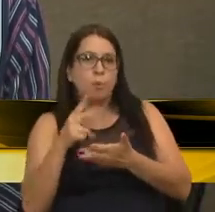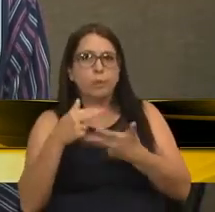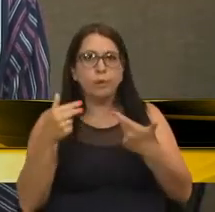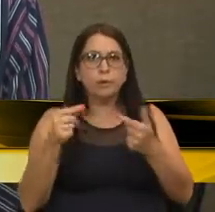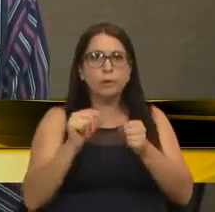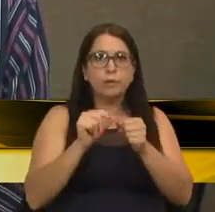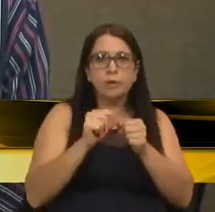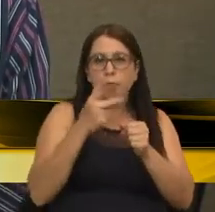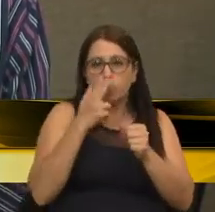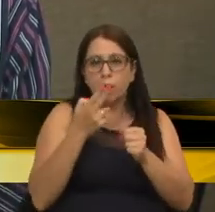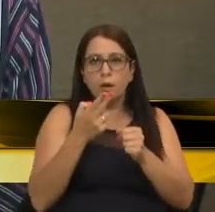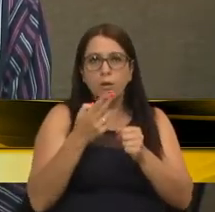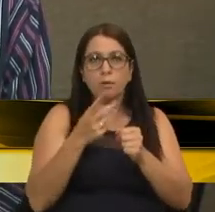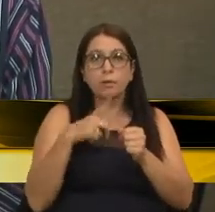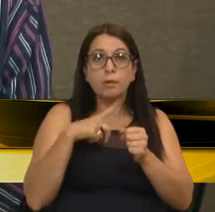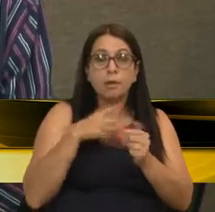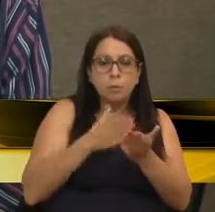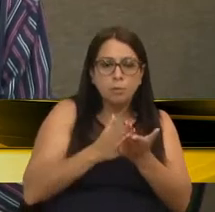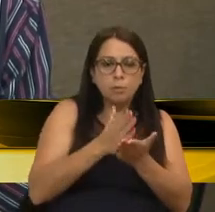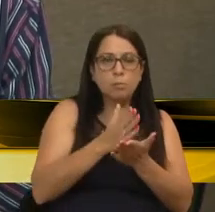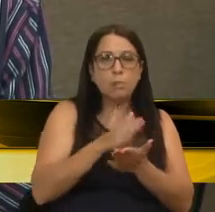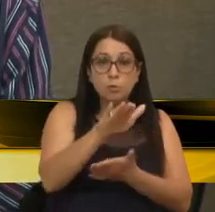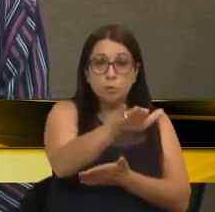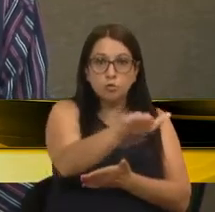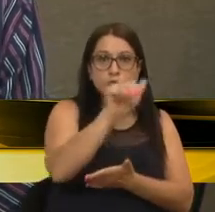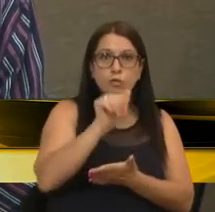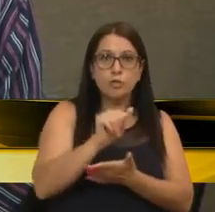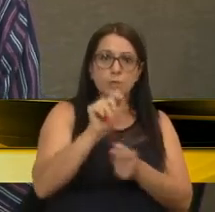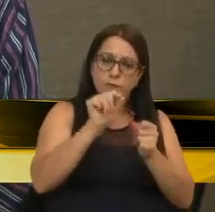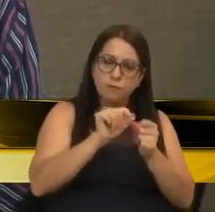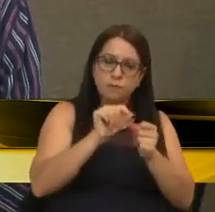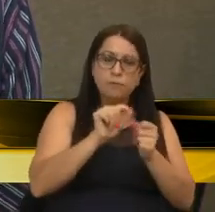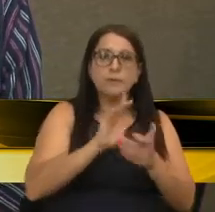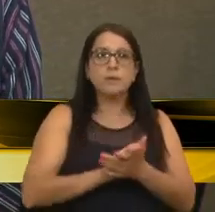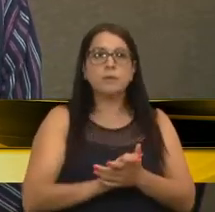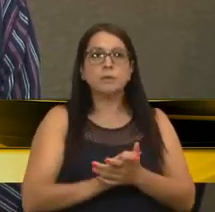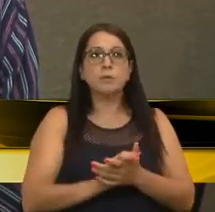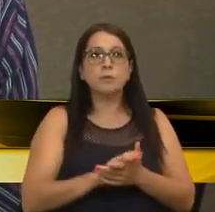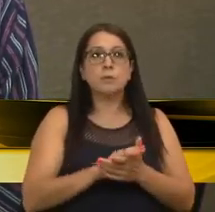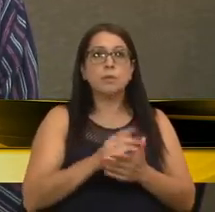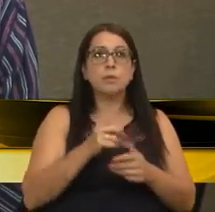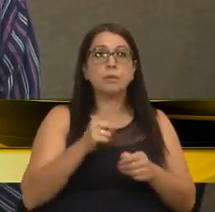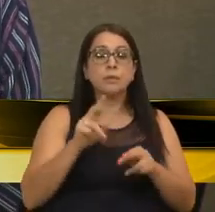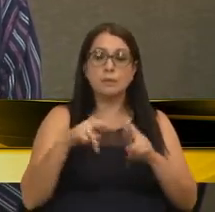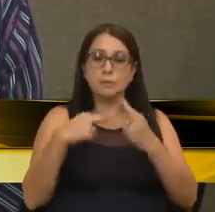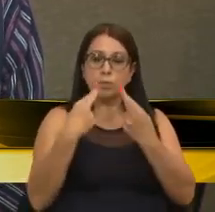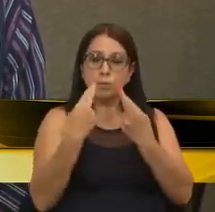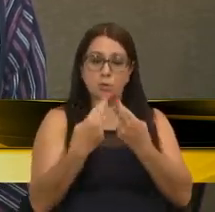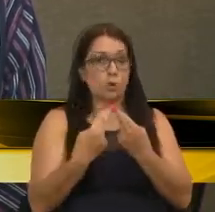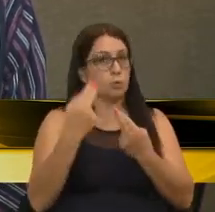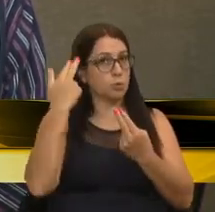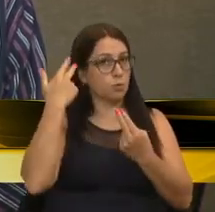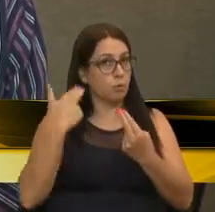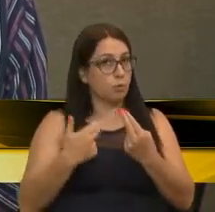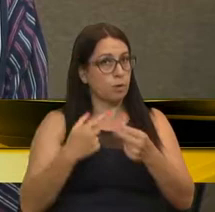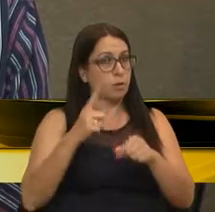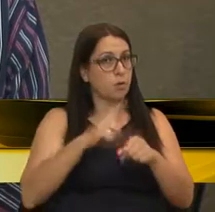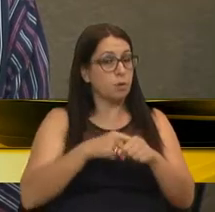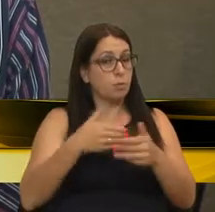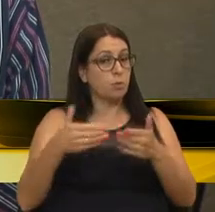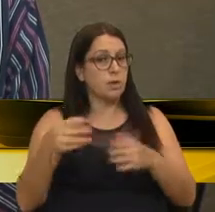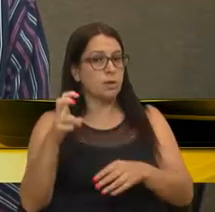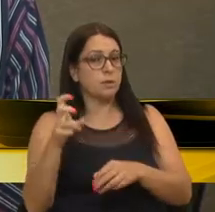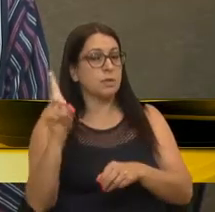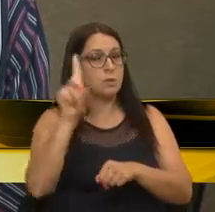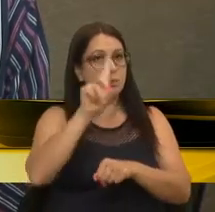passando a prever que o cumprimento da convocação seja realizado durante as sessões ordinárias no prazo de cinco